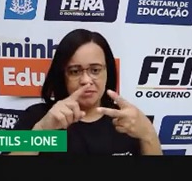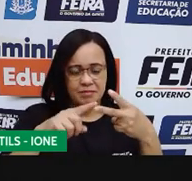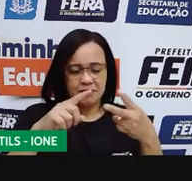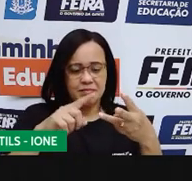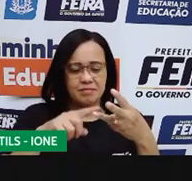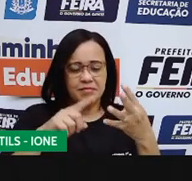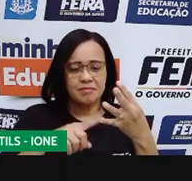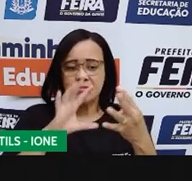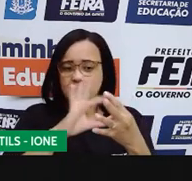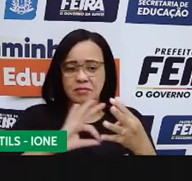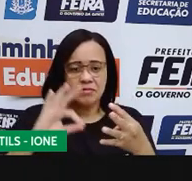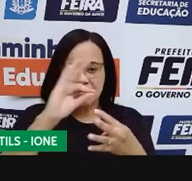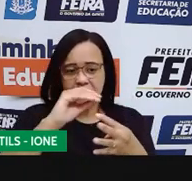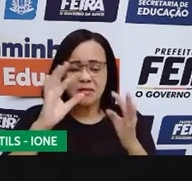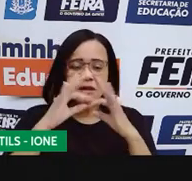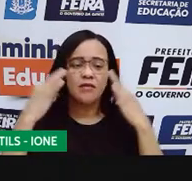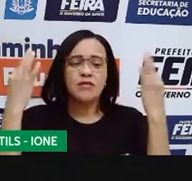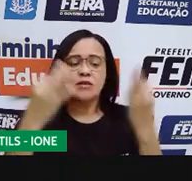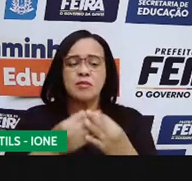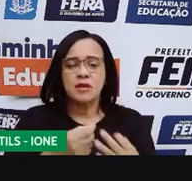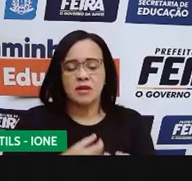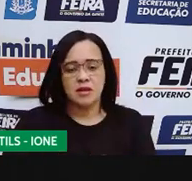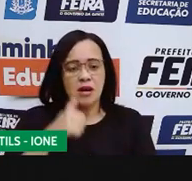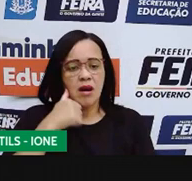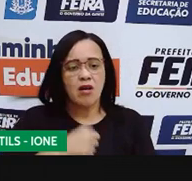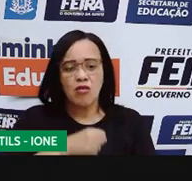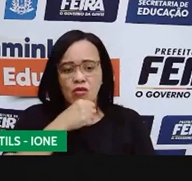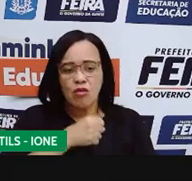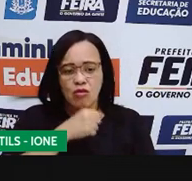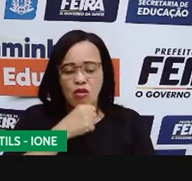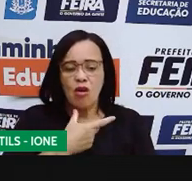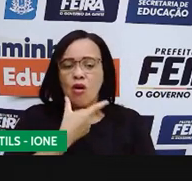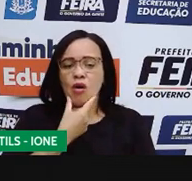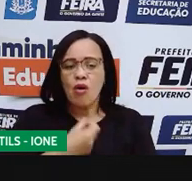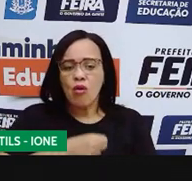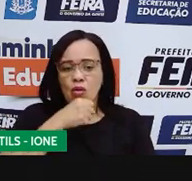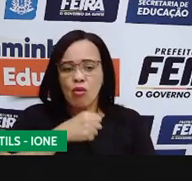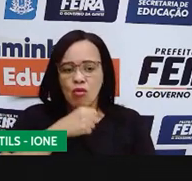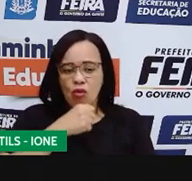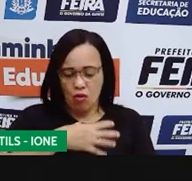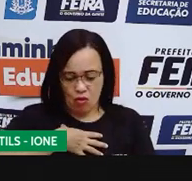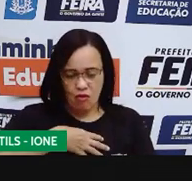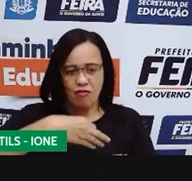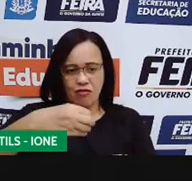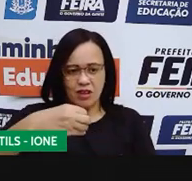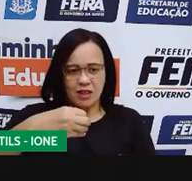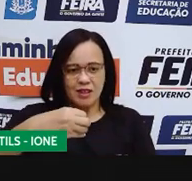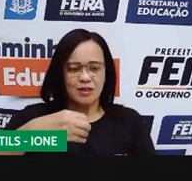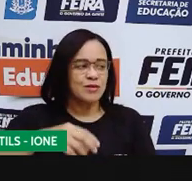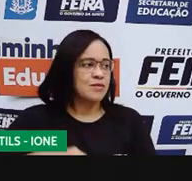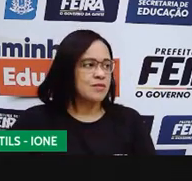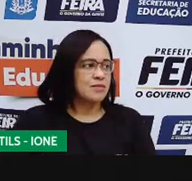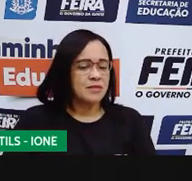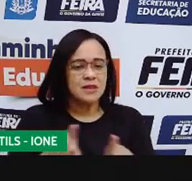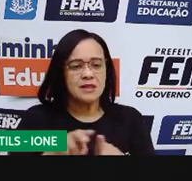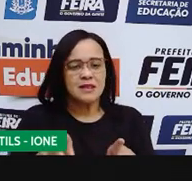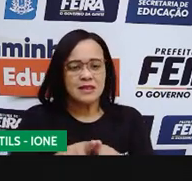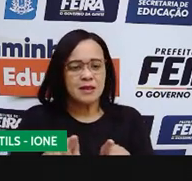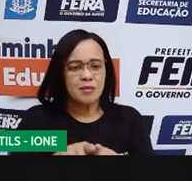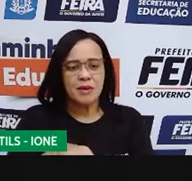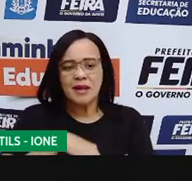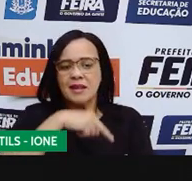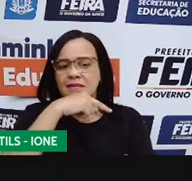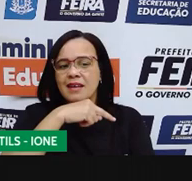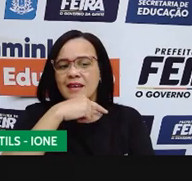completa, avós, pais e os filhos. E a gente vai ver algumas semelhanças, como, por